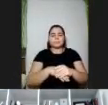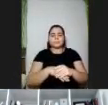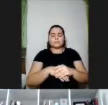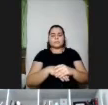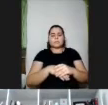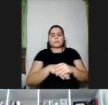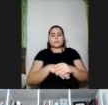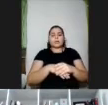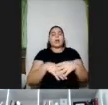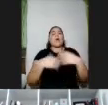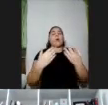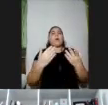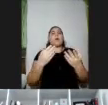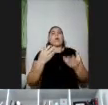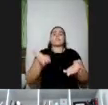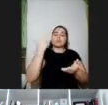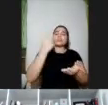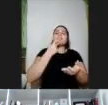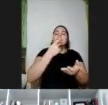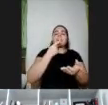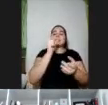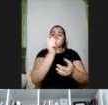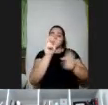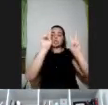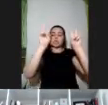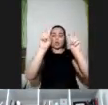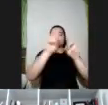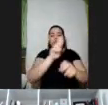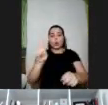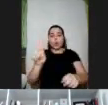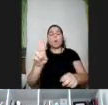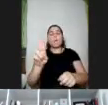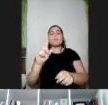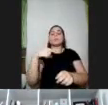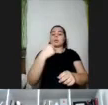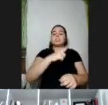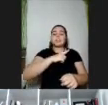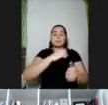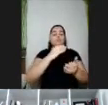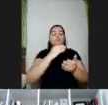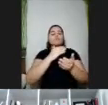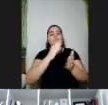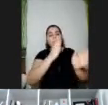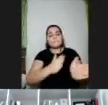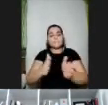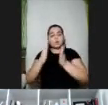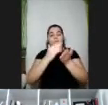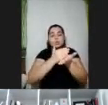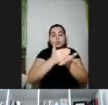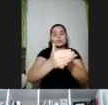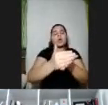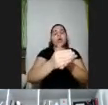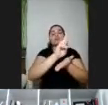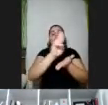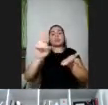Assim como eu falei ali da nomenclatura, a gente tem esse processo inicial, que a gente chama de exclusão, as pessoas com